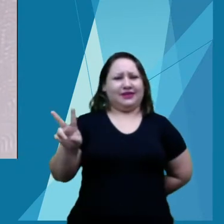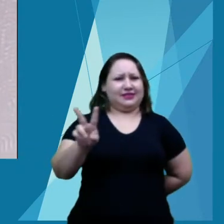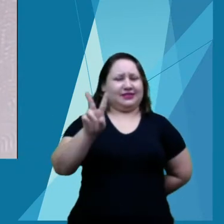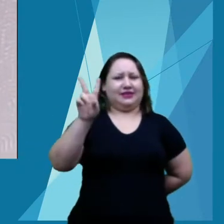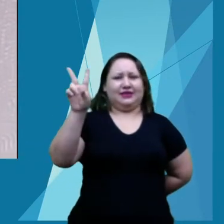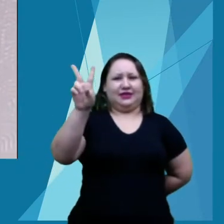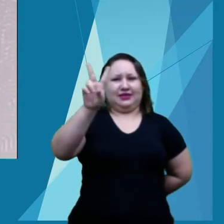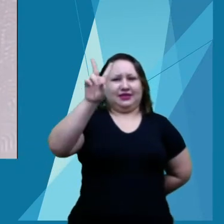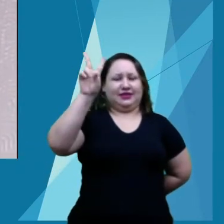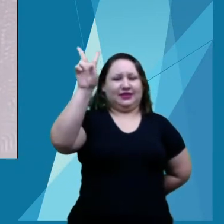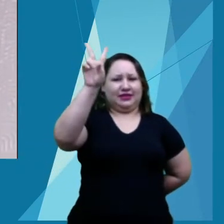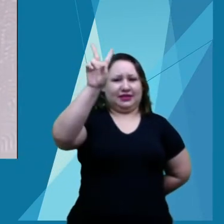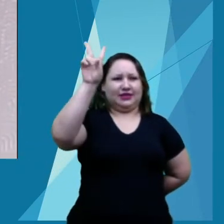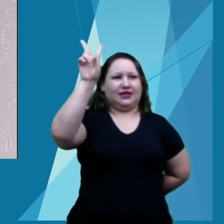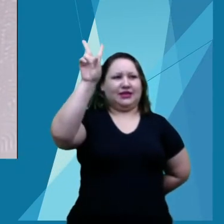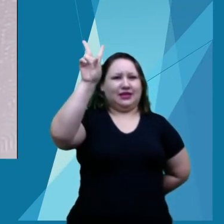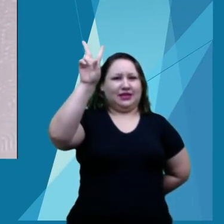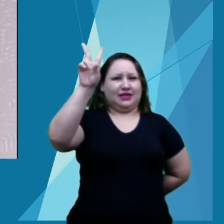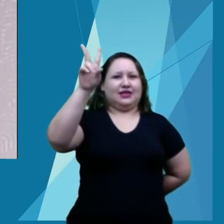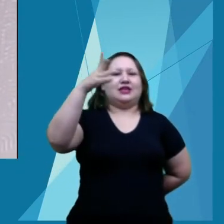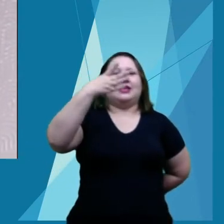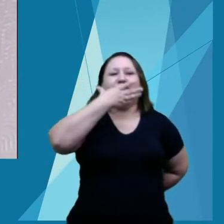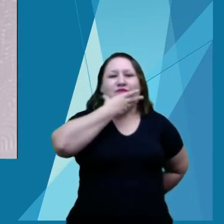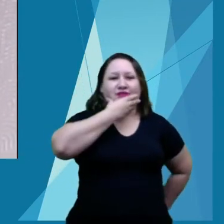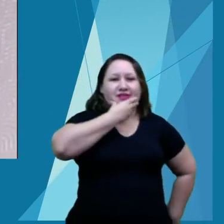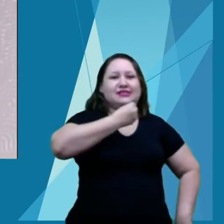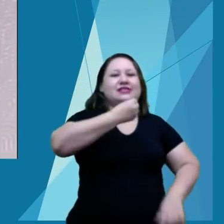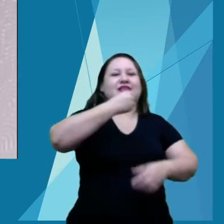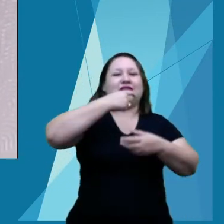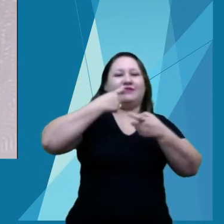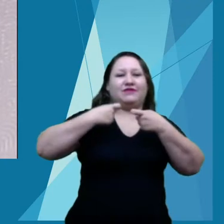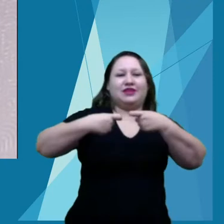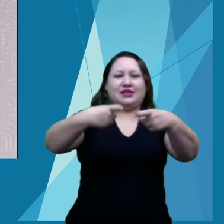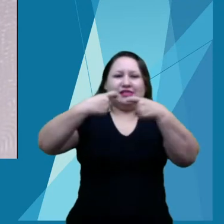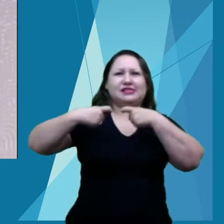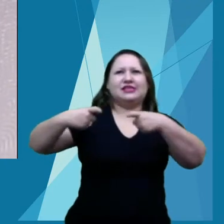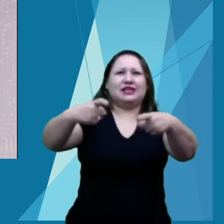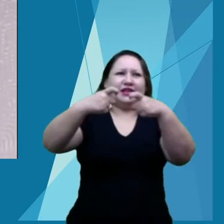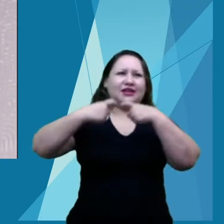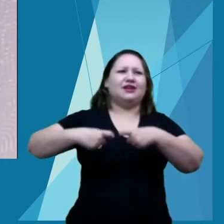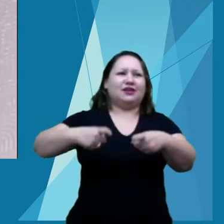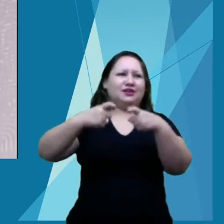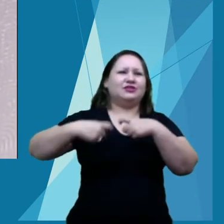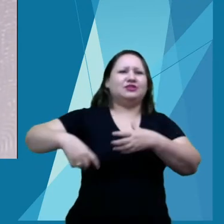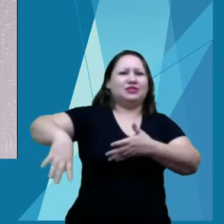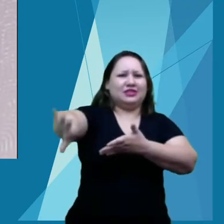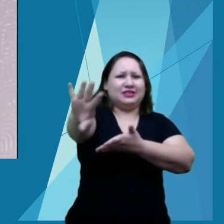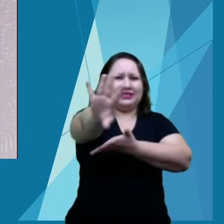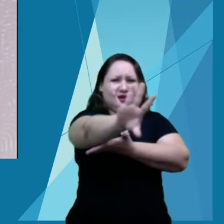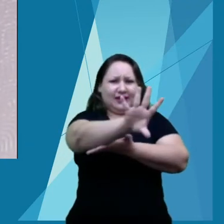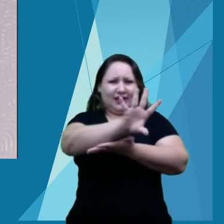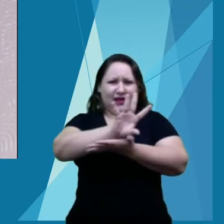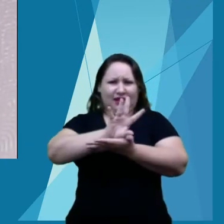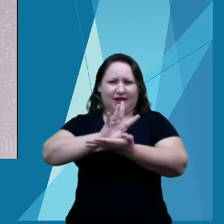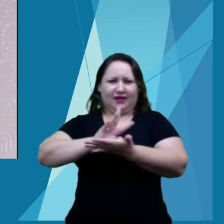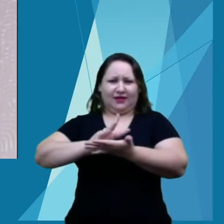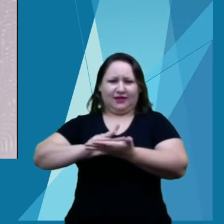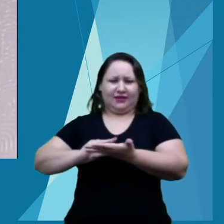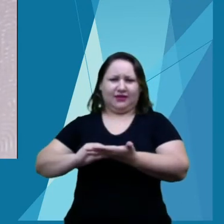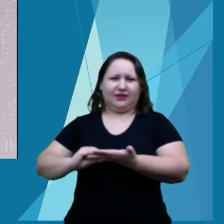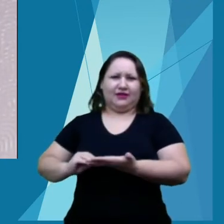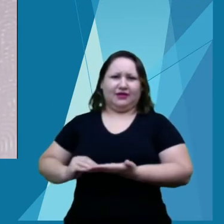este acervo sem par Do amplo rio que